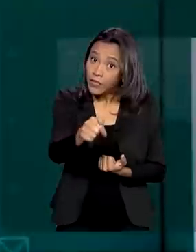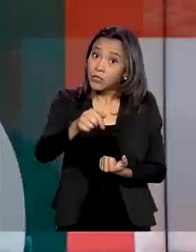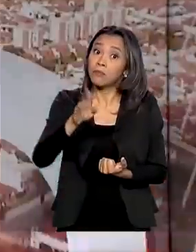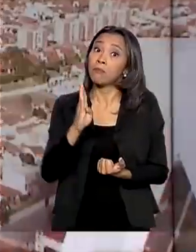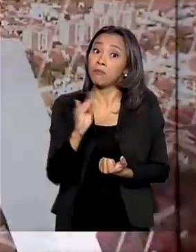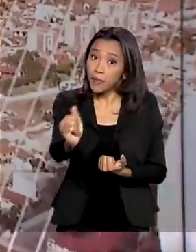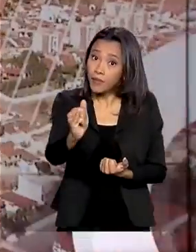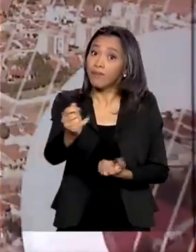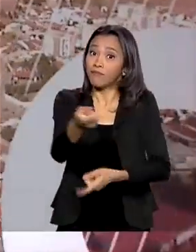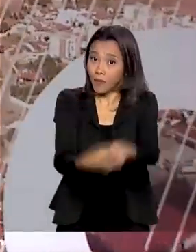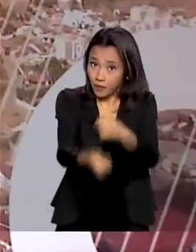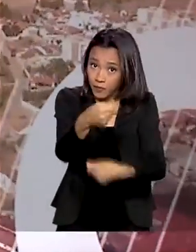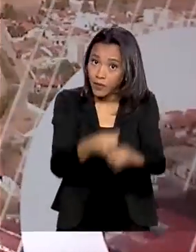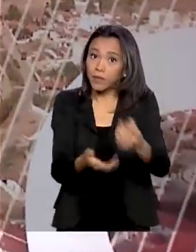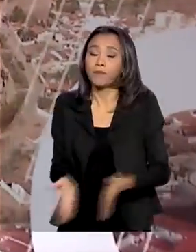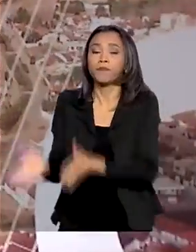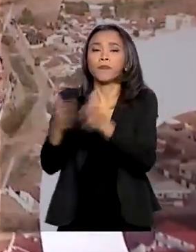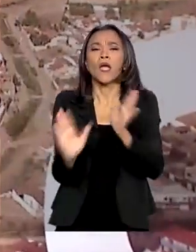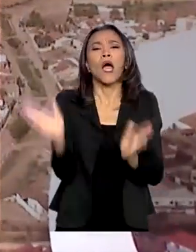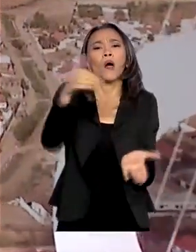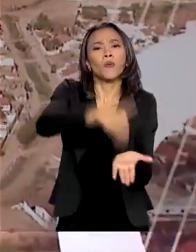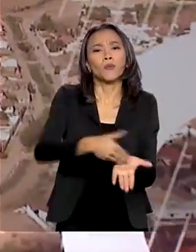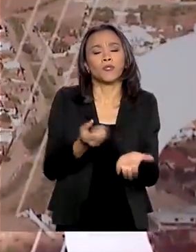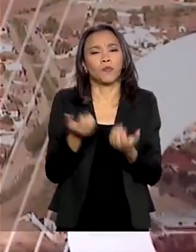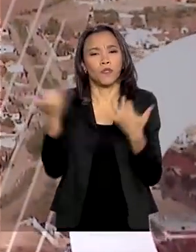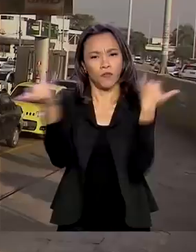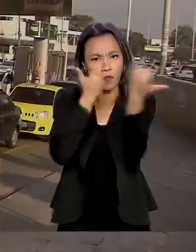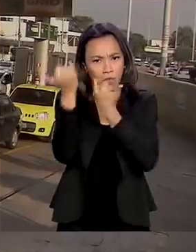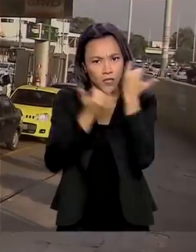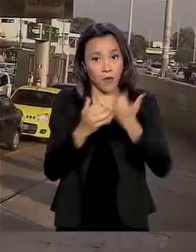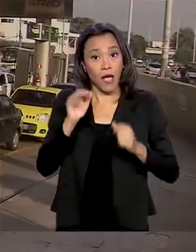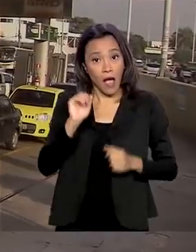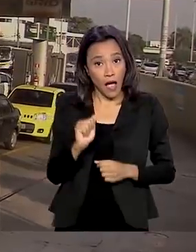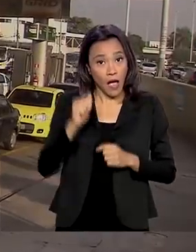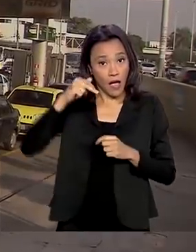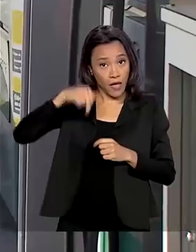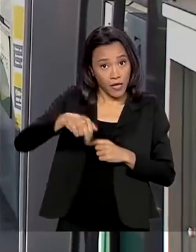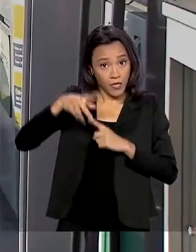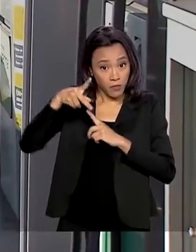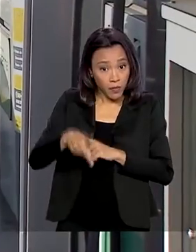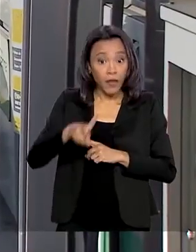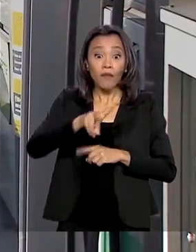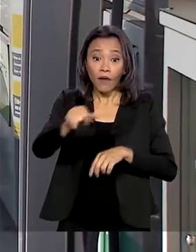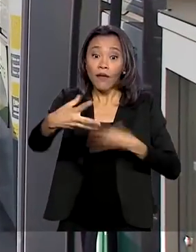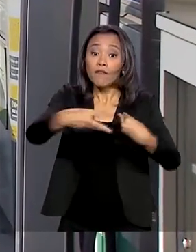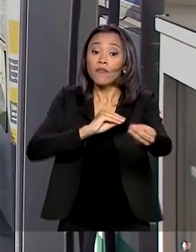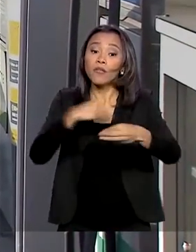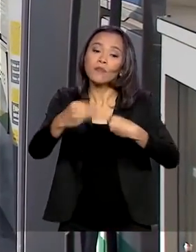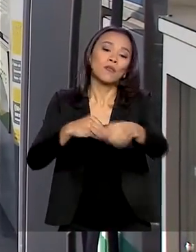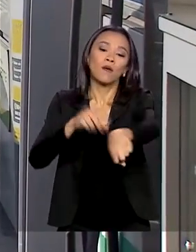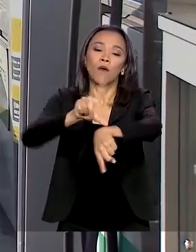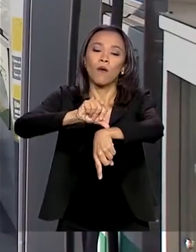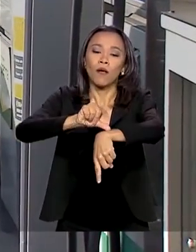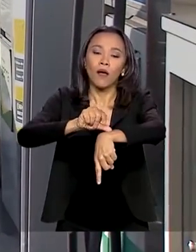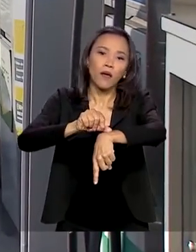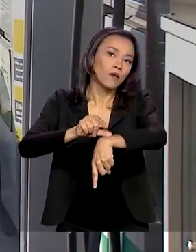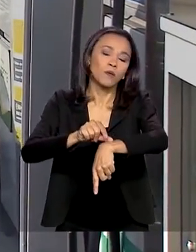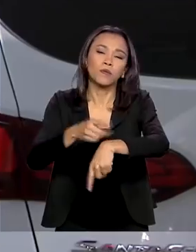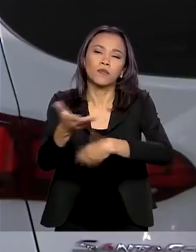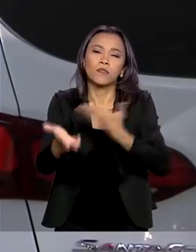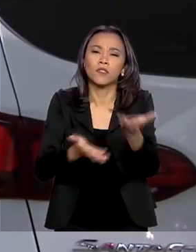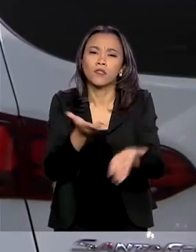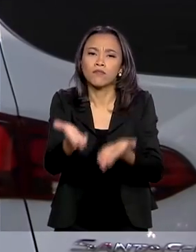E uma última notícia. A ANP, Agência Nacional do Petróleo, vai flexibilizar o horário de funcionamento dos